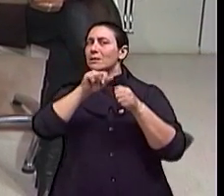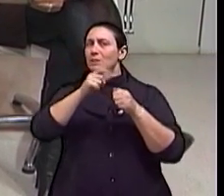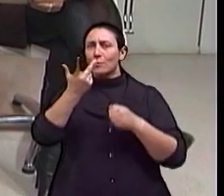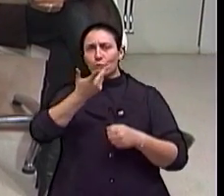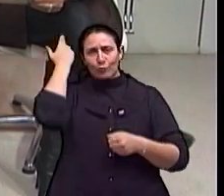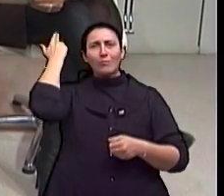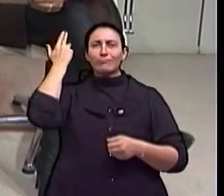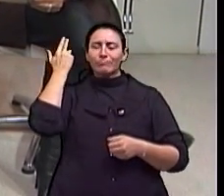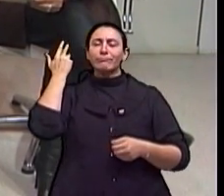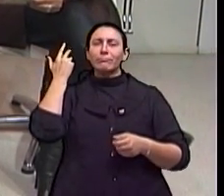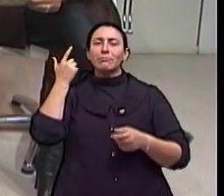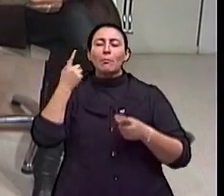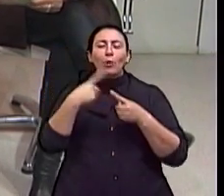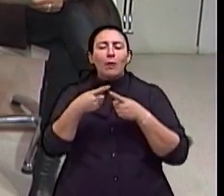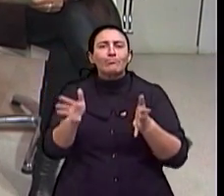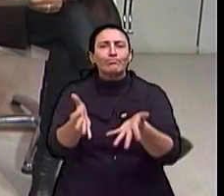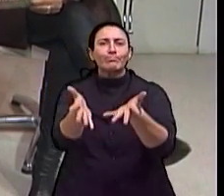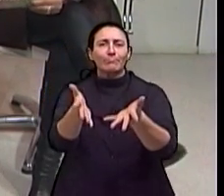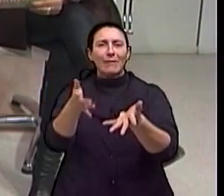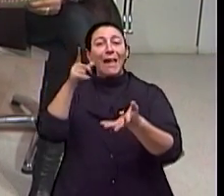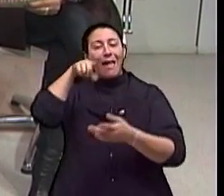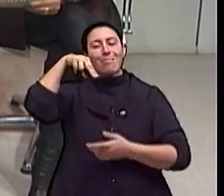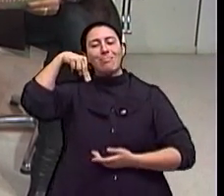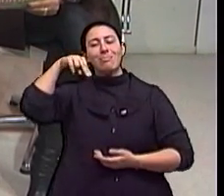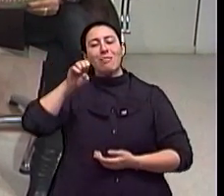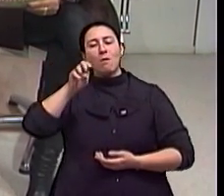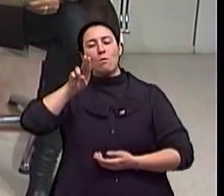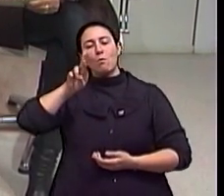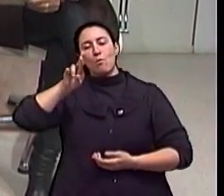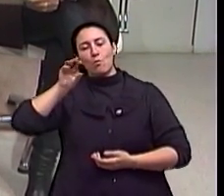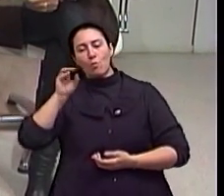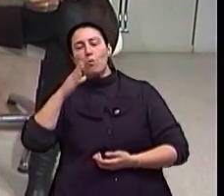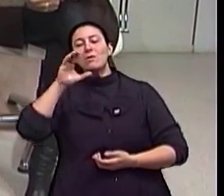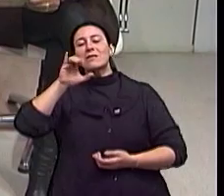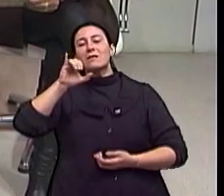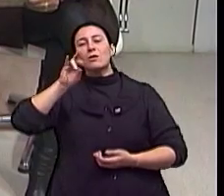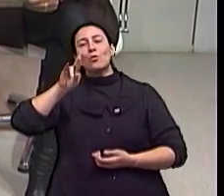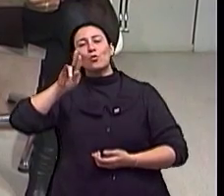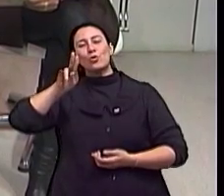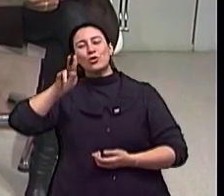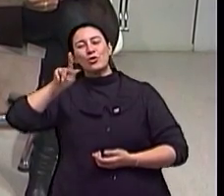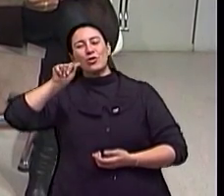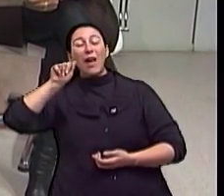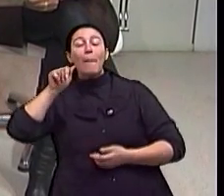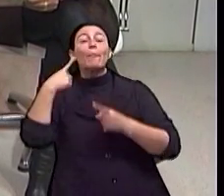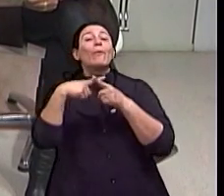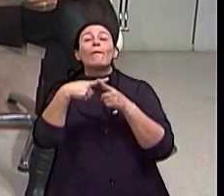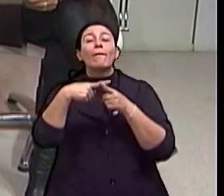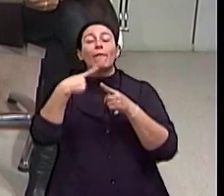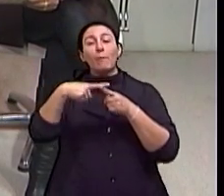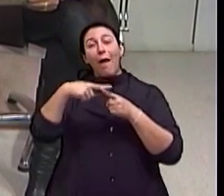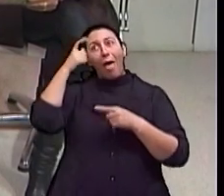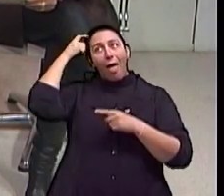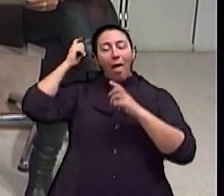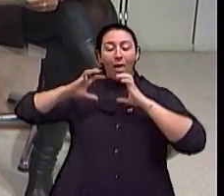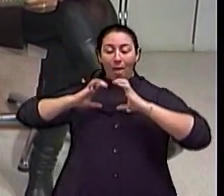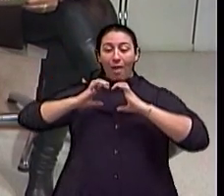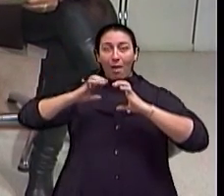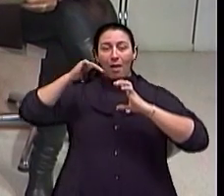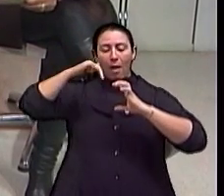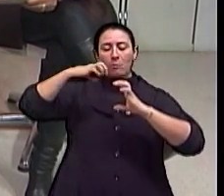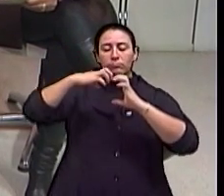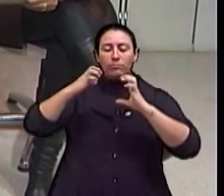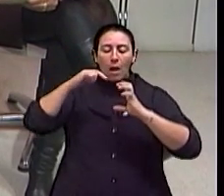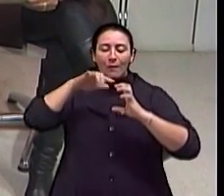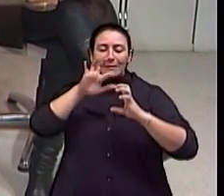submetidos à neuroestimulação. Pois é, o que me chamou atenção no vídeo foi exatamente, ficou muito claro que não é para todos